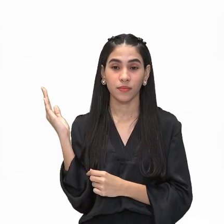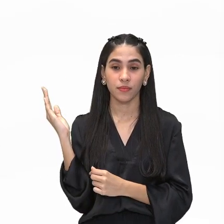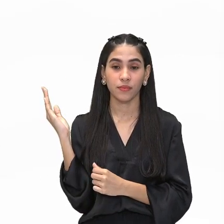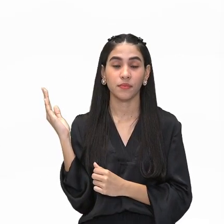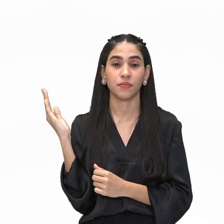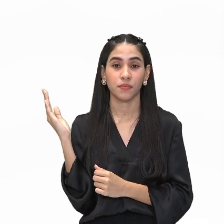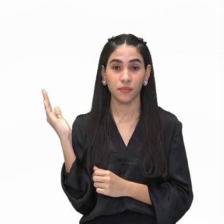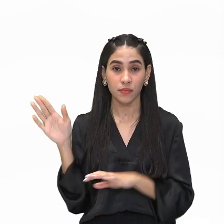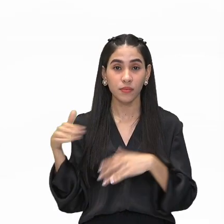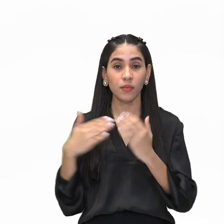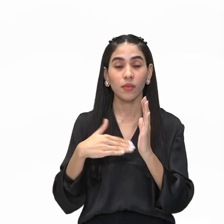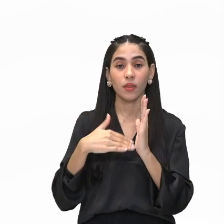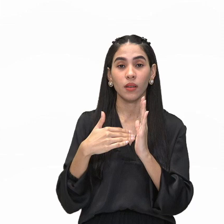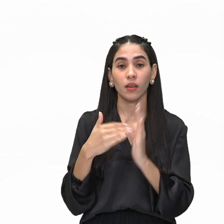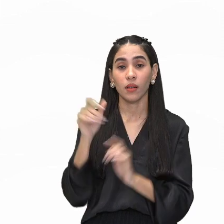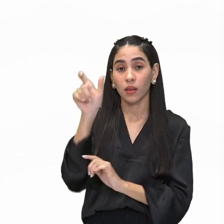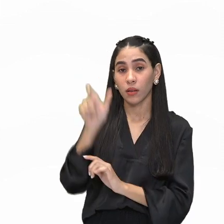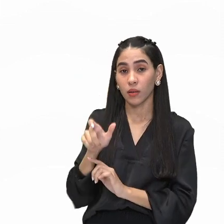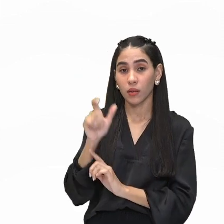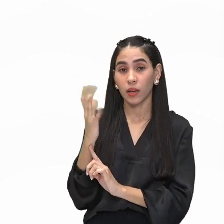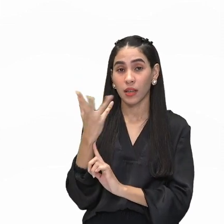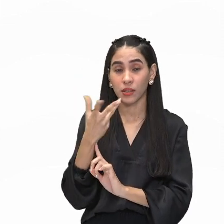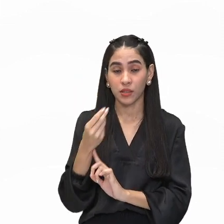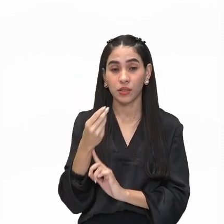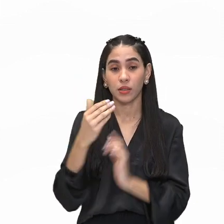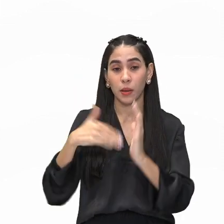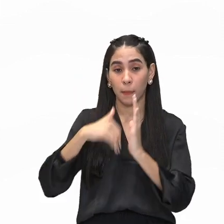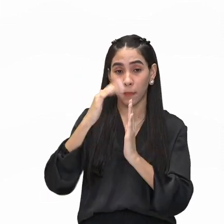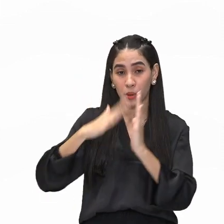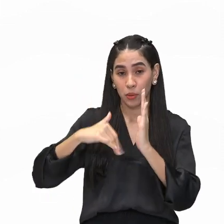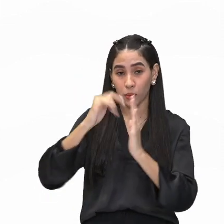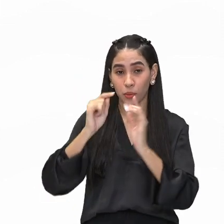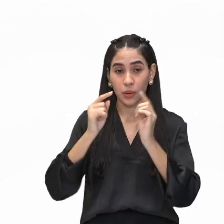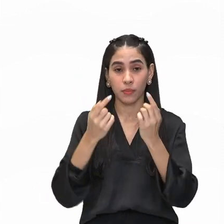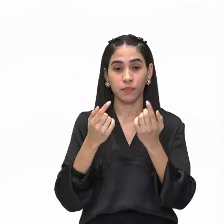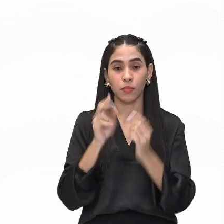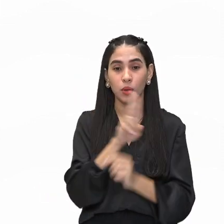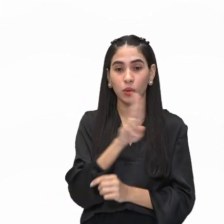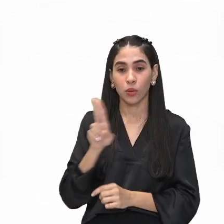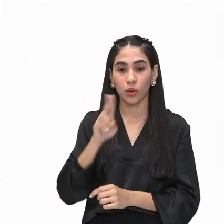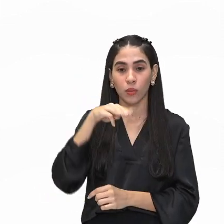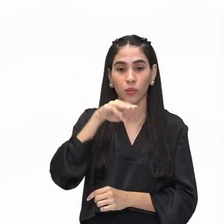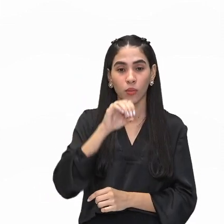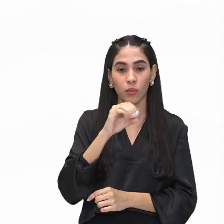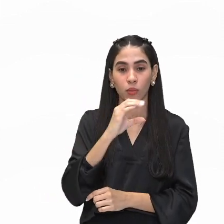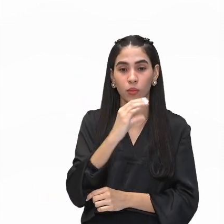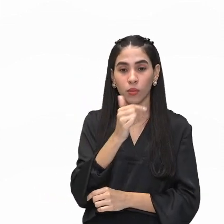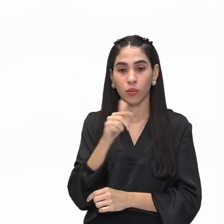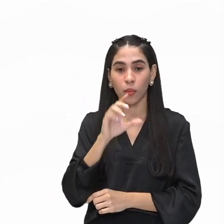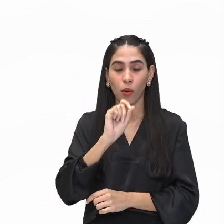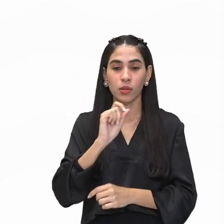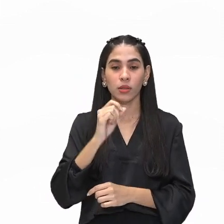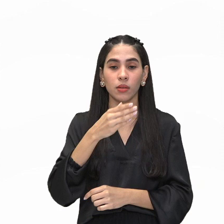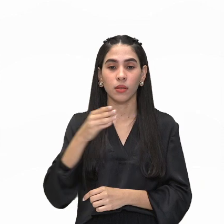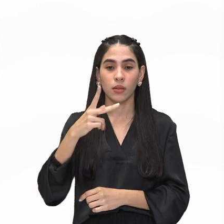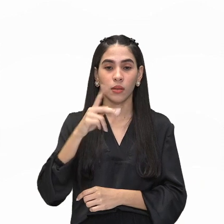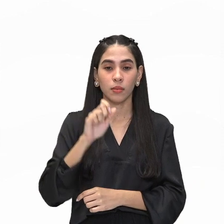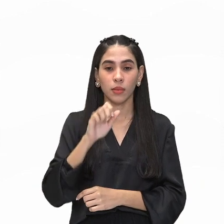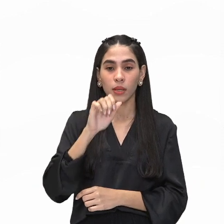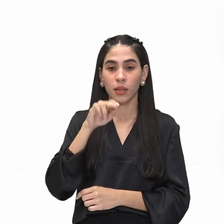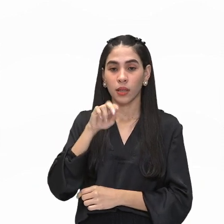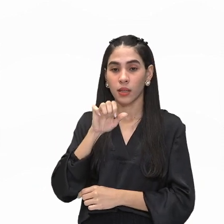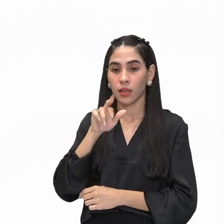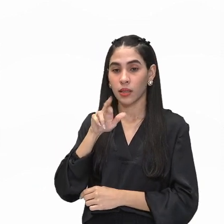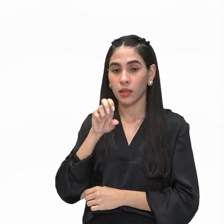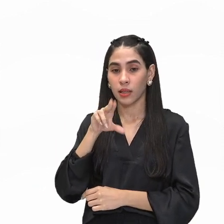Esse pintor, essa pintura é chamada Moças, peneirando o trigo, que foi pintada entre